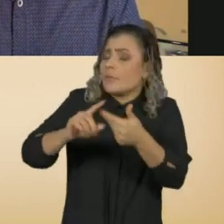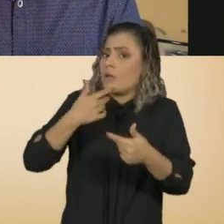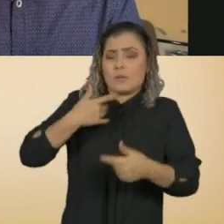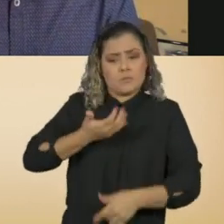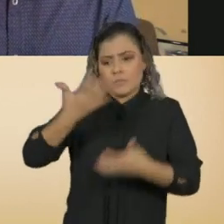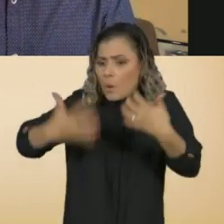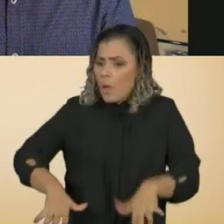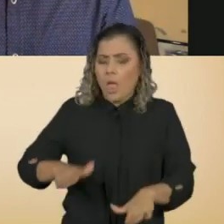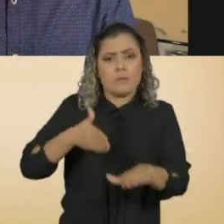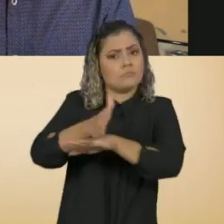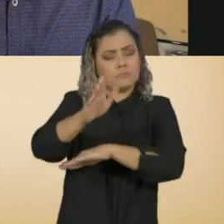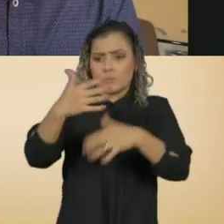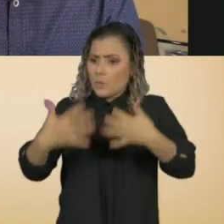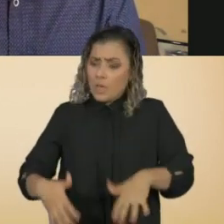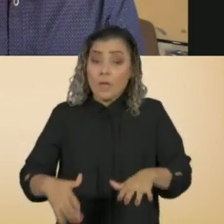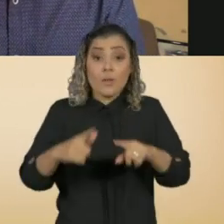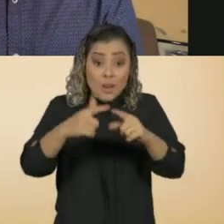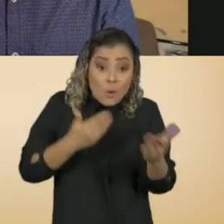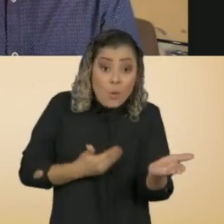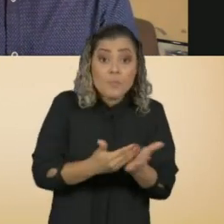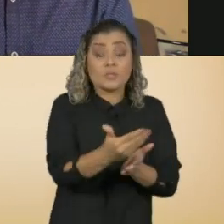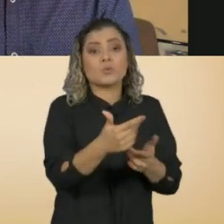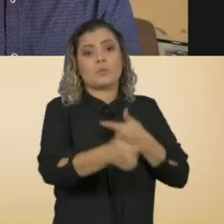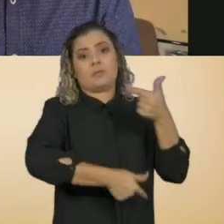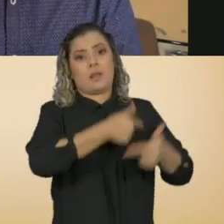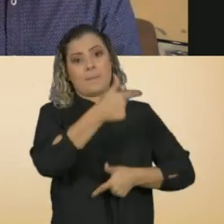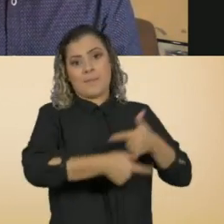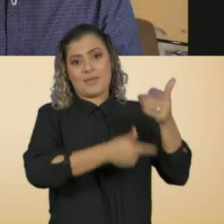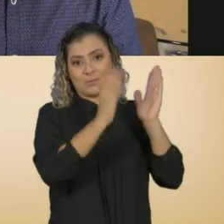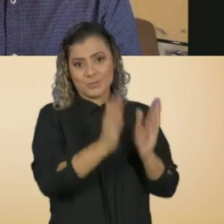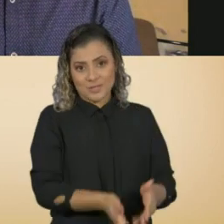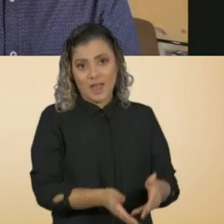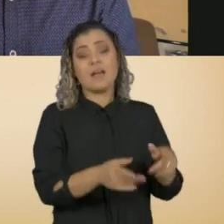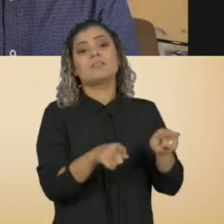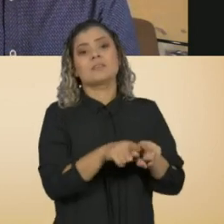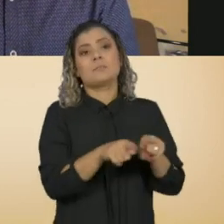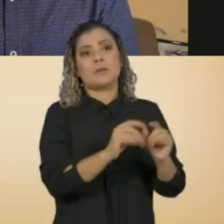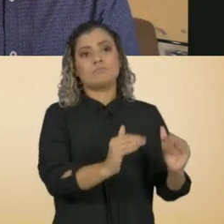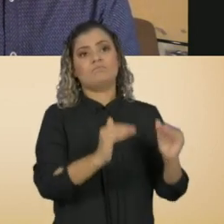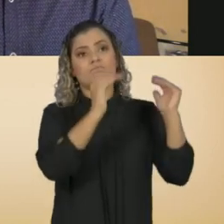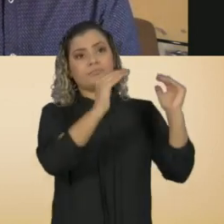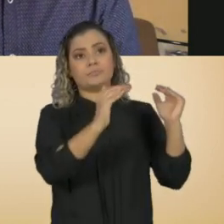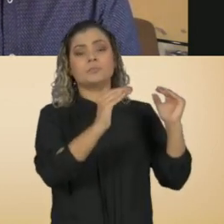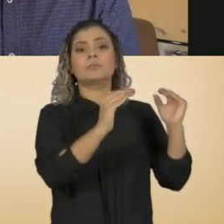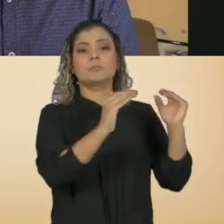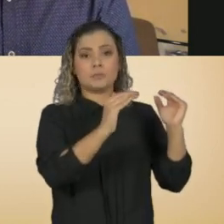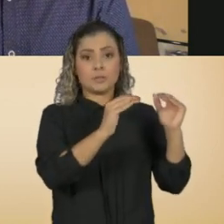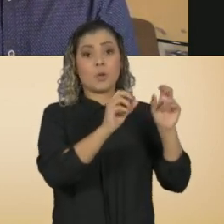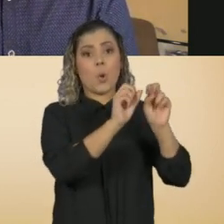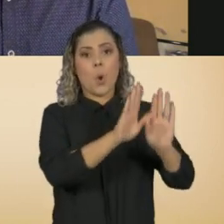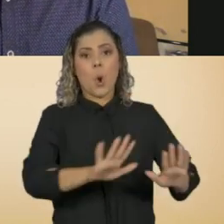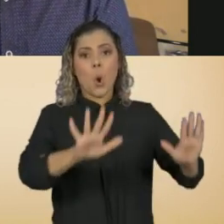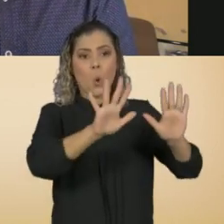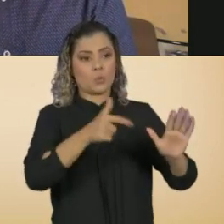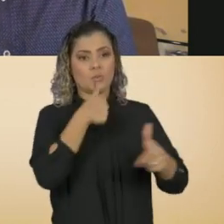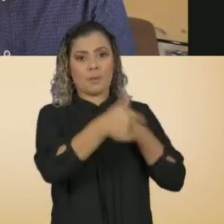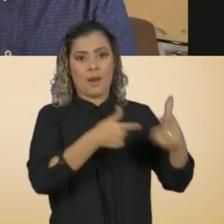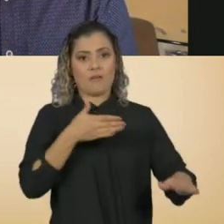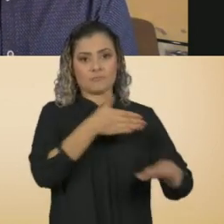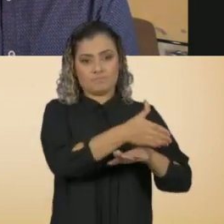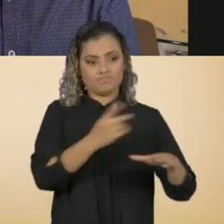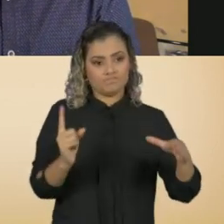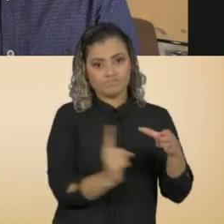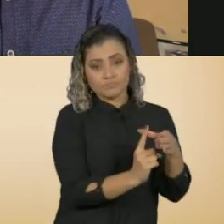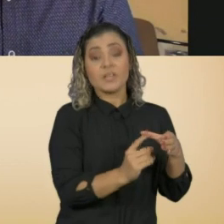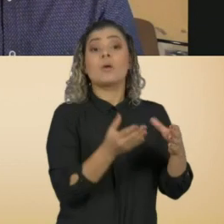missão, ele tinha acabado de assumir o posto de autocomissário para os direitos humanos da ONU, ele estava começando